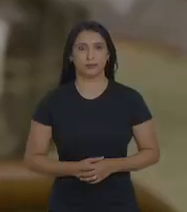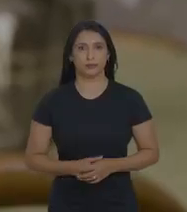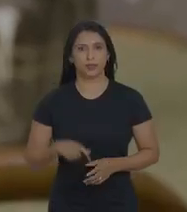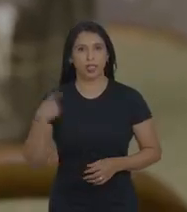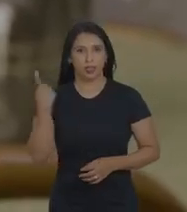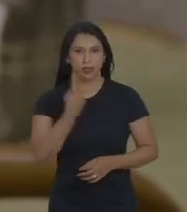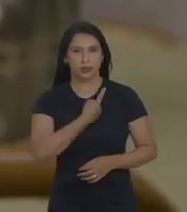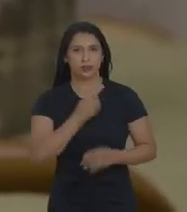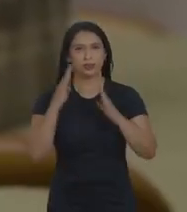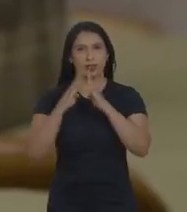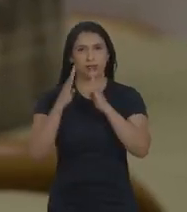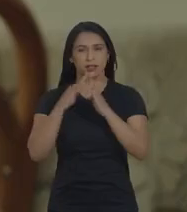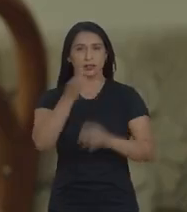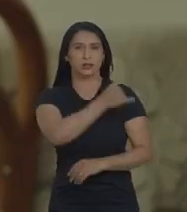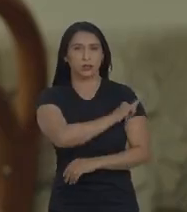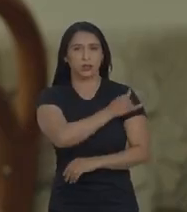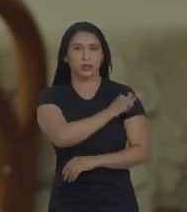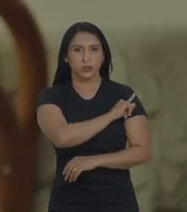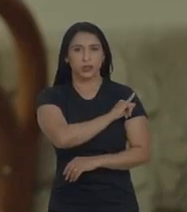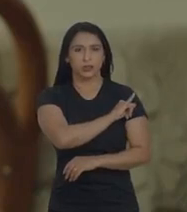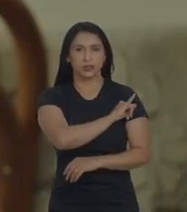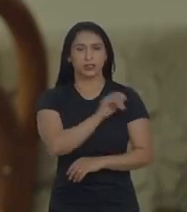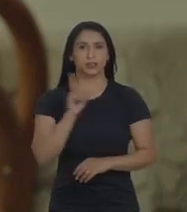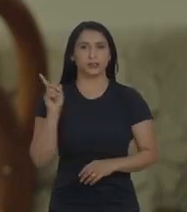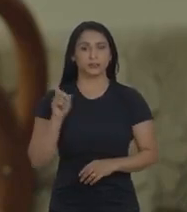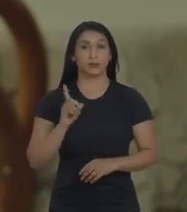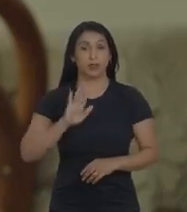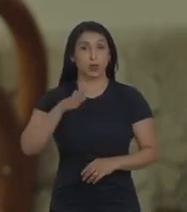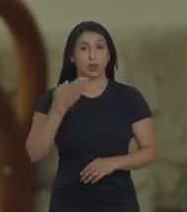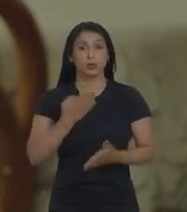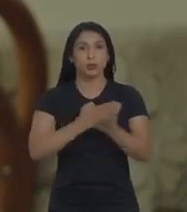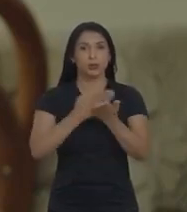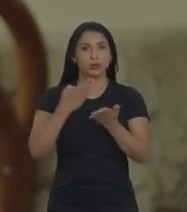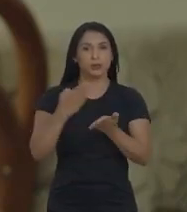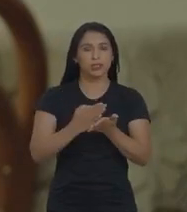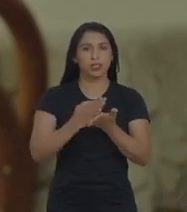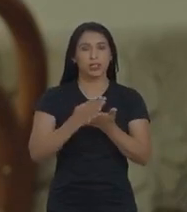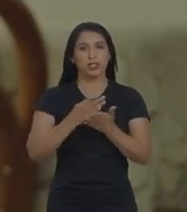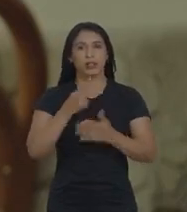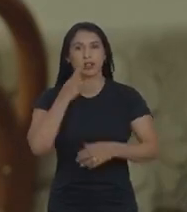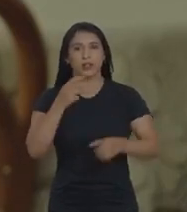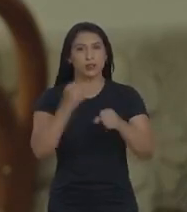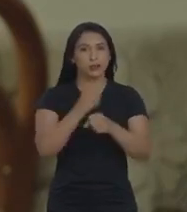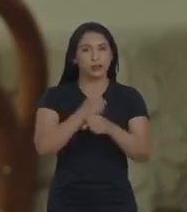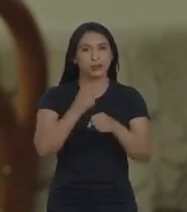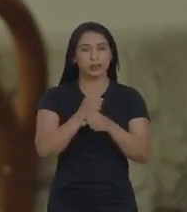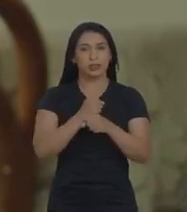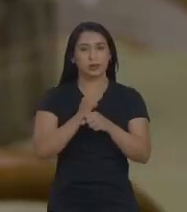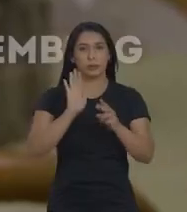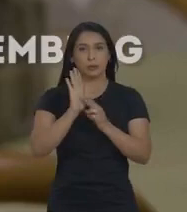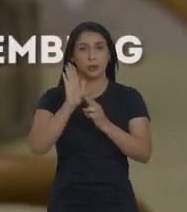Nós morávamos no Rio, em Copacabana, quando começaram as conversas de Juscelino prometendo